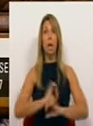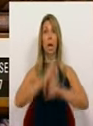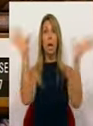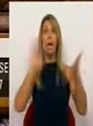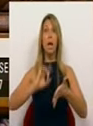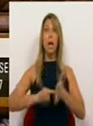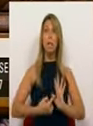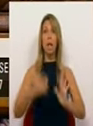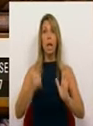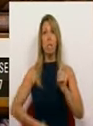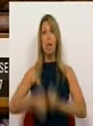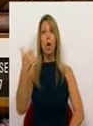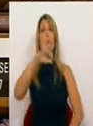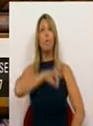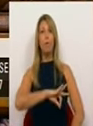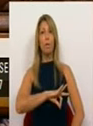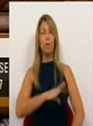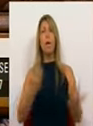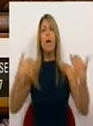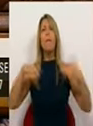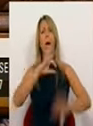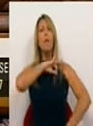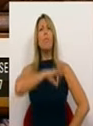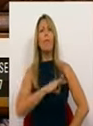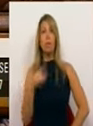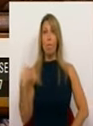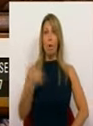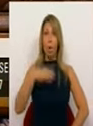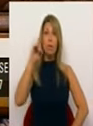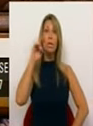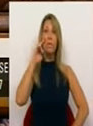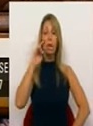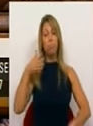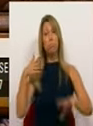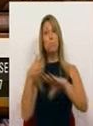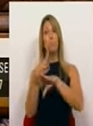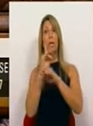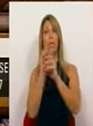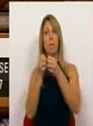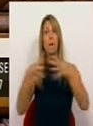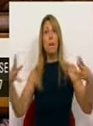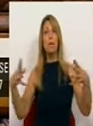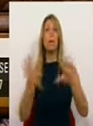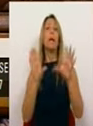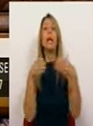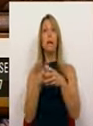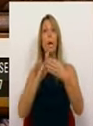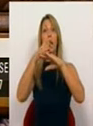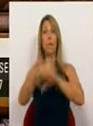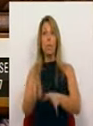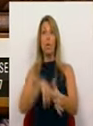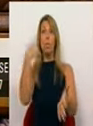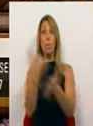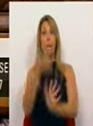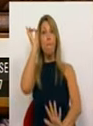profissionalização. Mas a profissionalização que defendemos, através do aumento das equipas de intervenção permanente de bombeiros